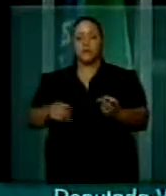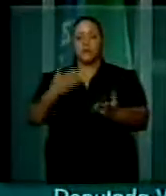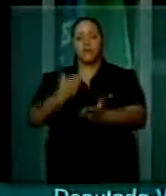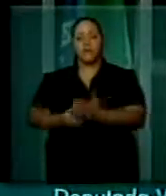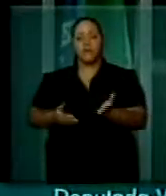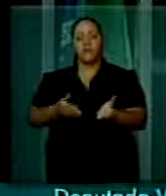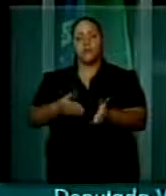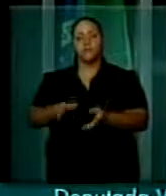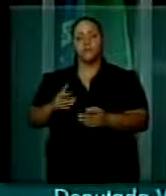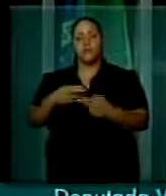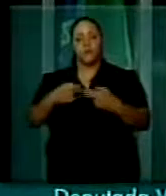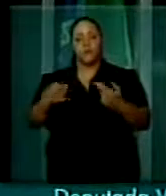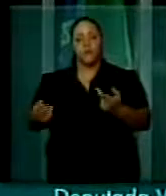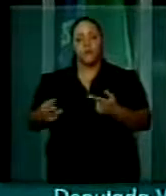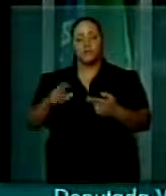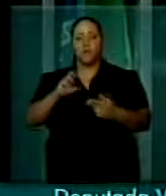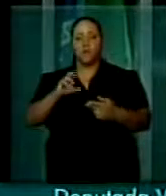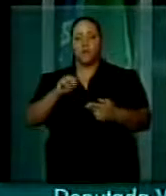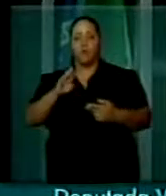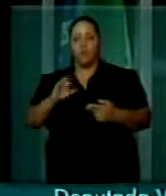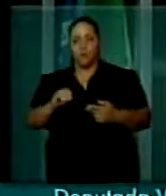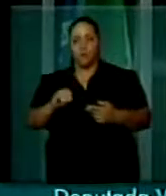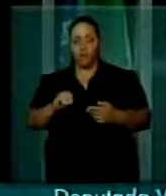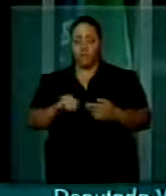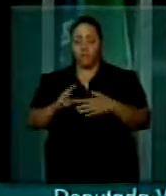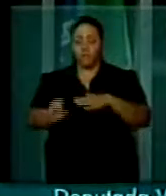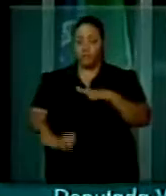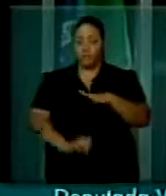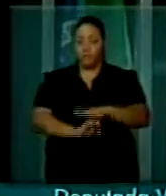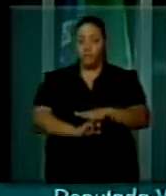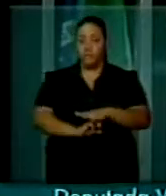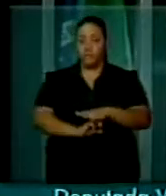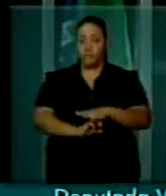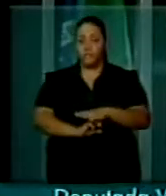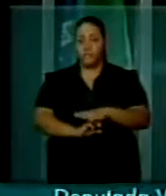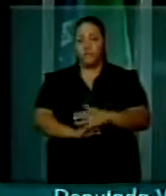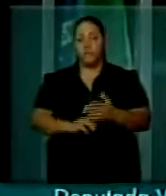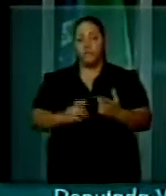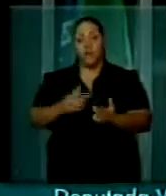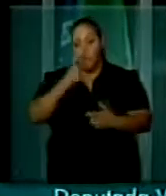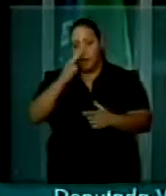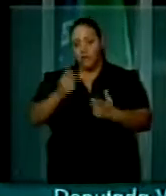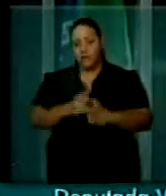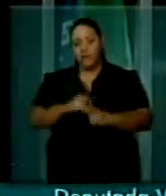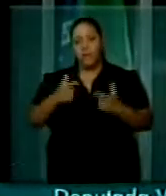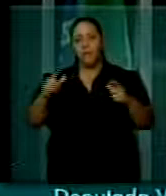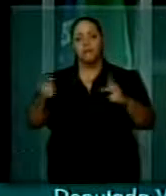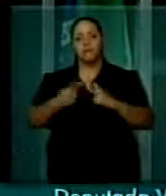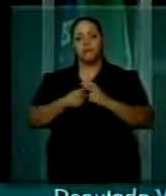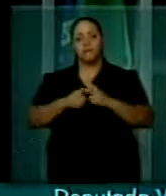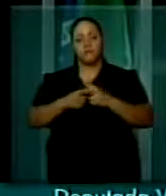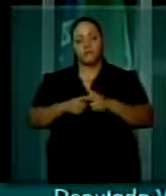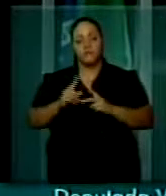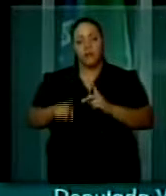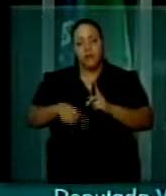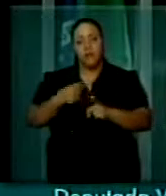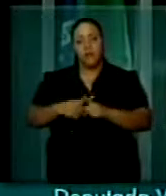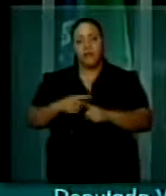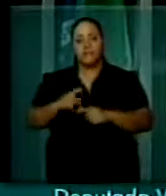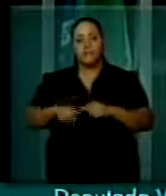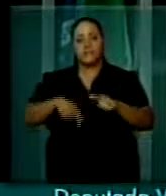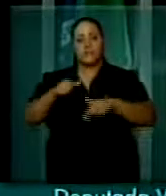robô. E, ao mesmo tempo em que as empresas aumentam a automatização, aumenta o nível de produtividade,